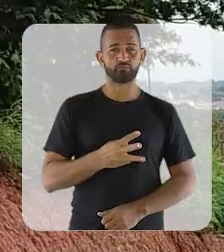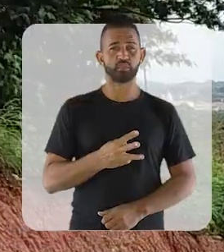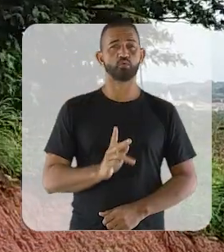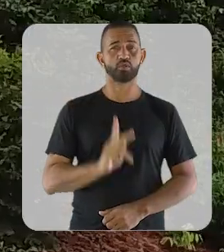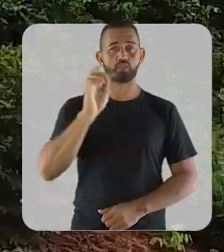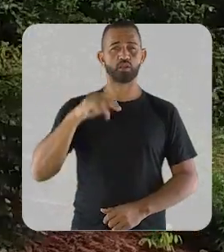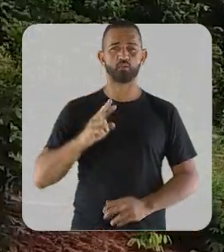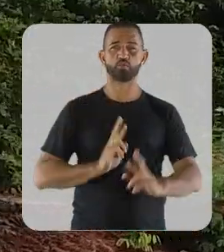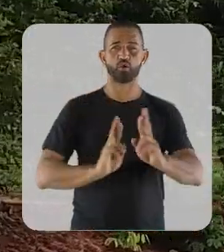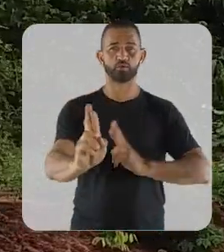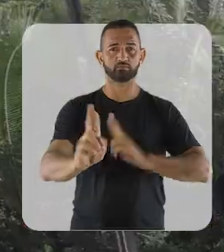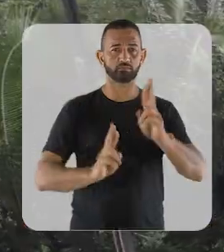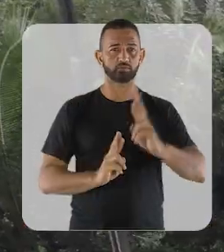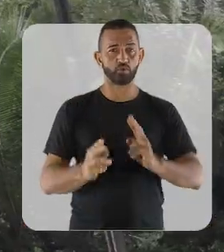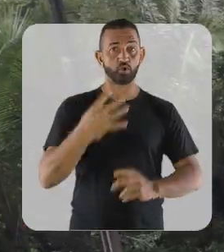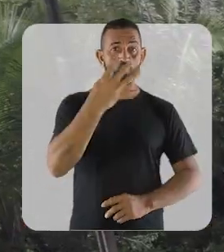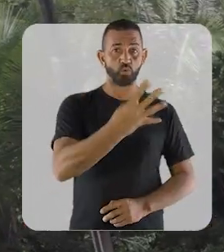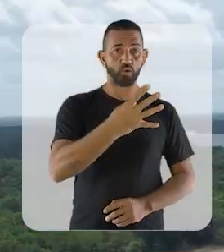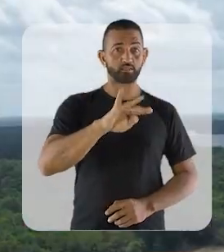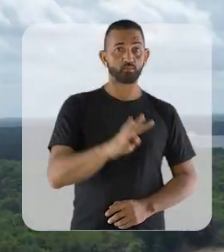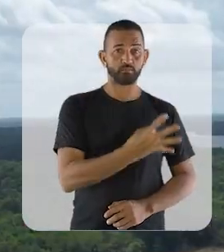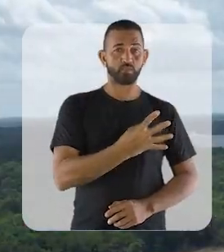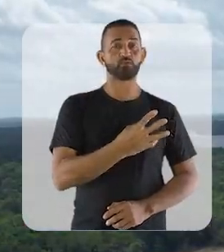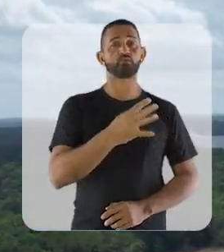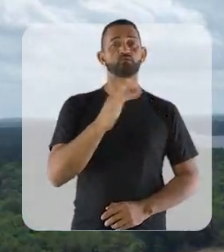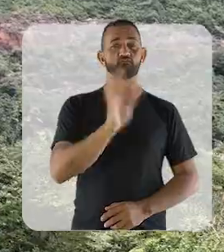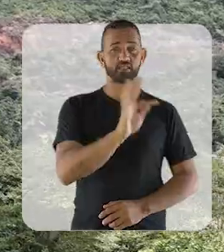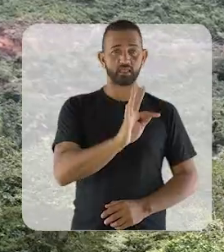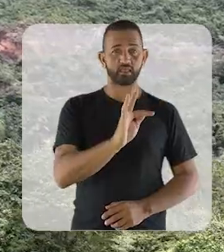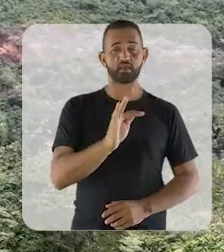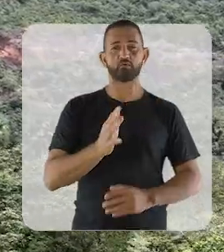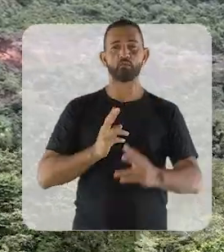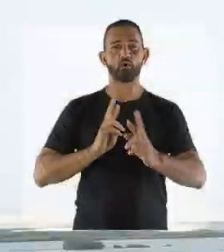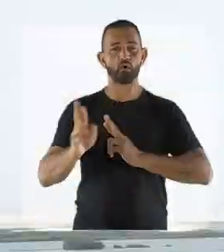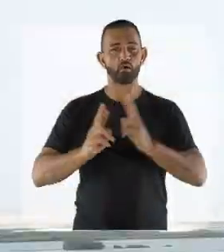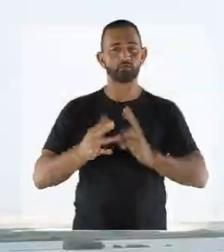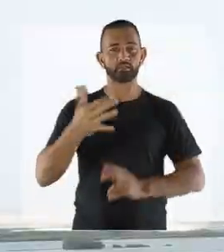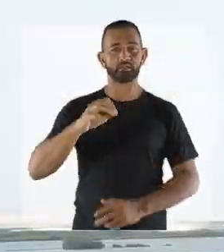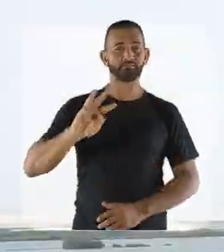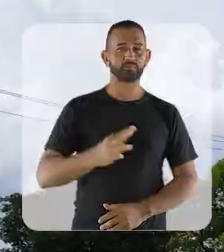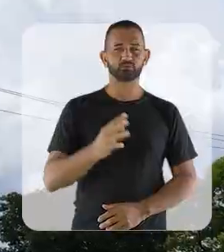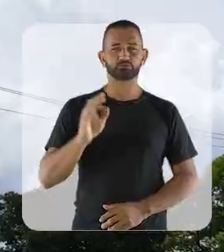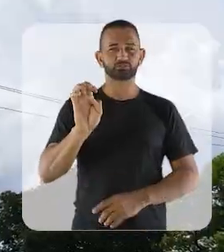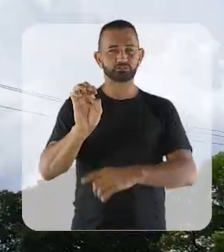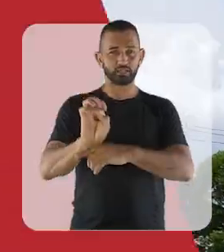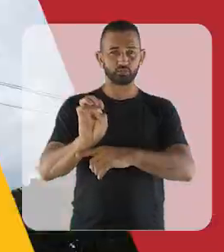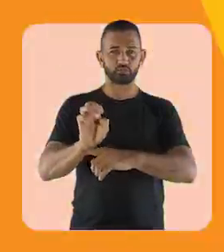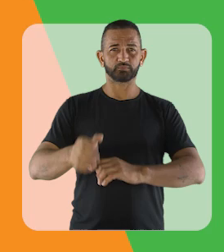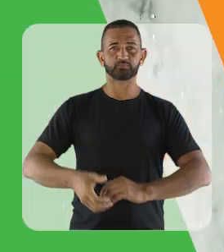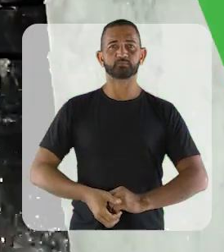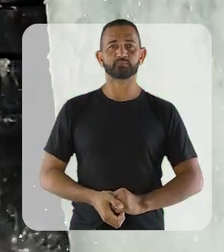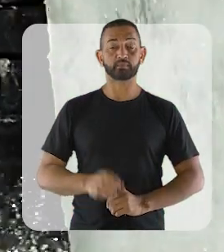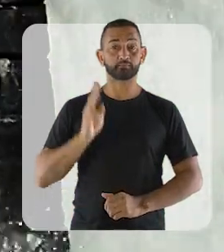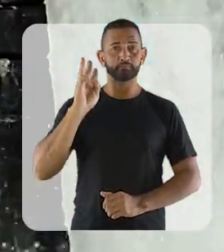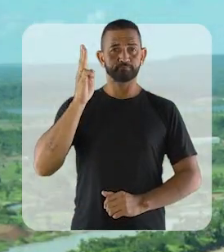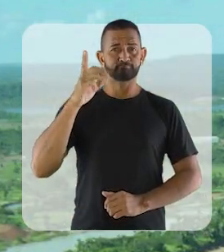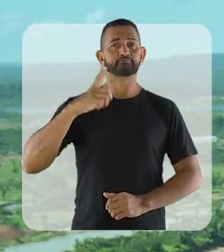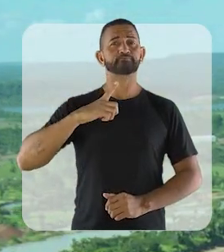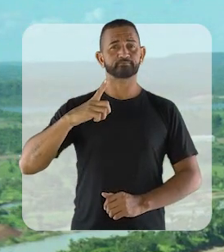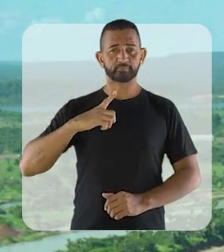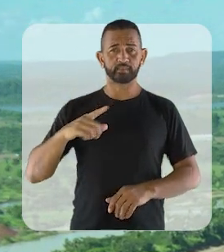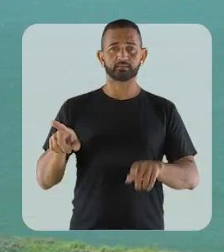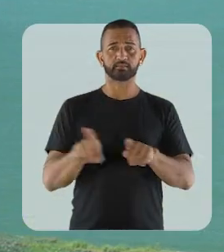quilômetros de rodovias, sendo 4 mil federais e mais de 10 mil estaduais. O Maranhão